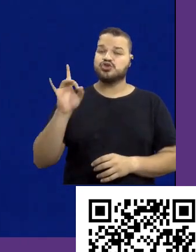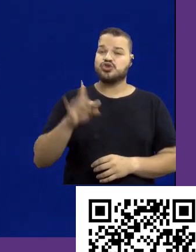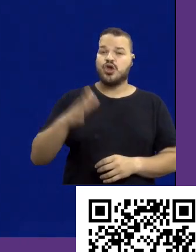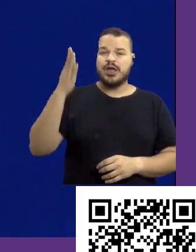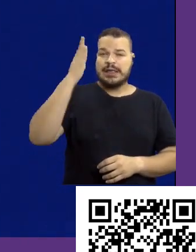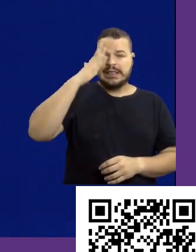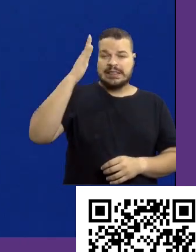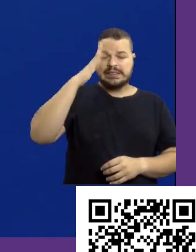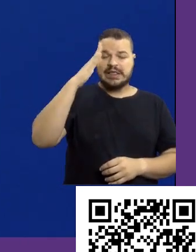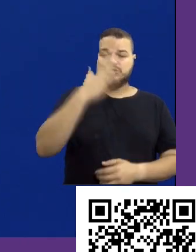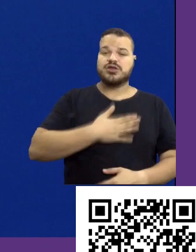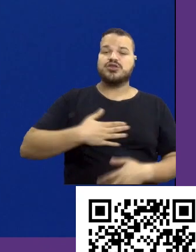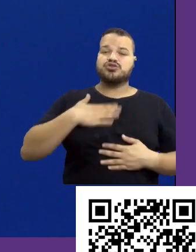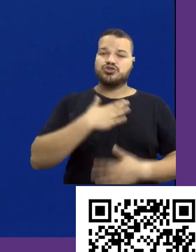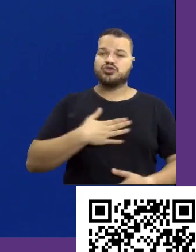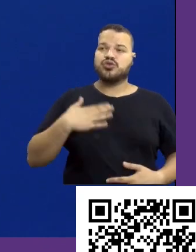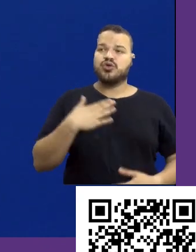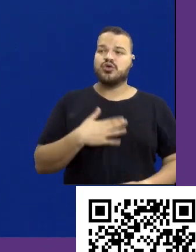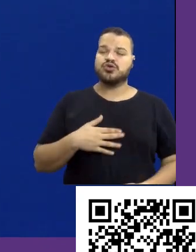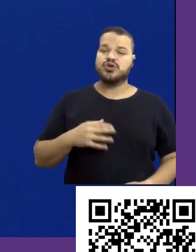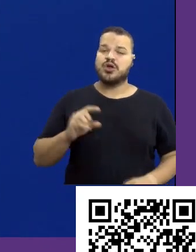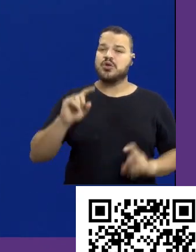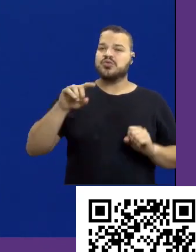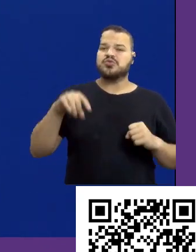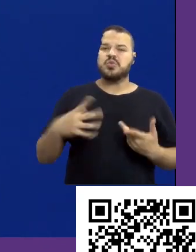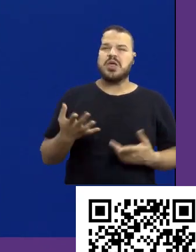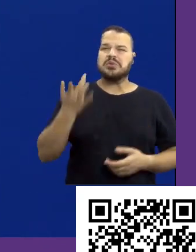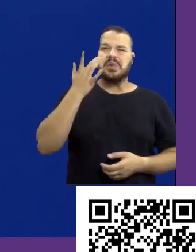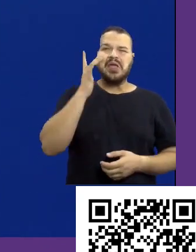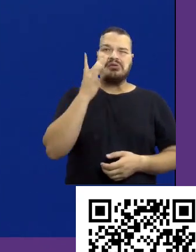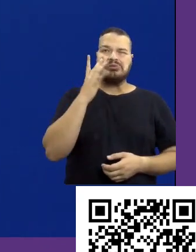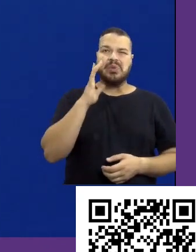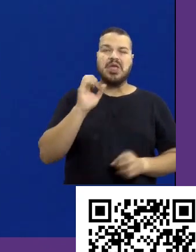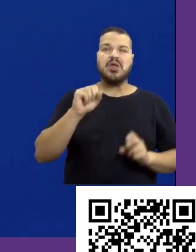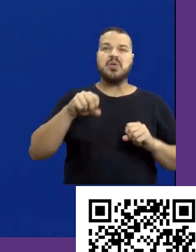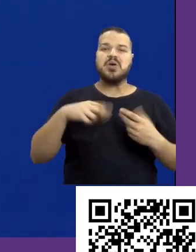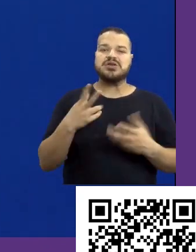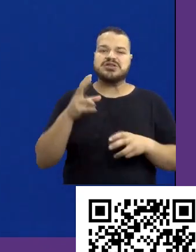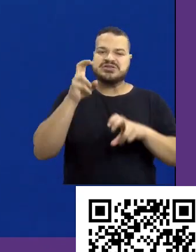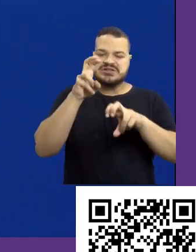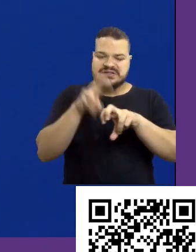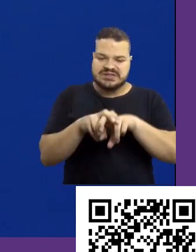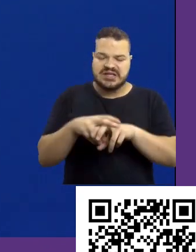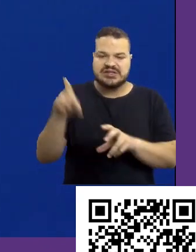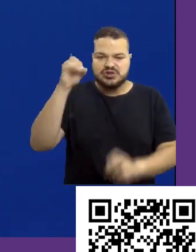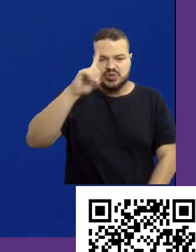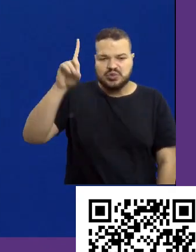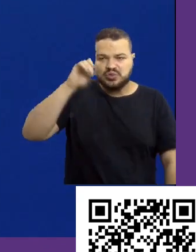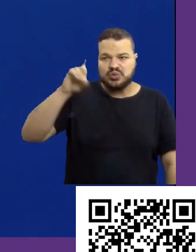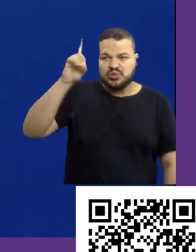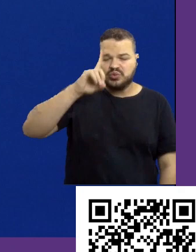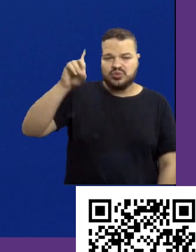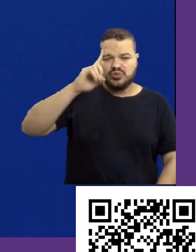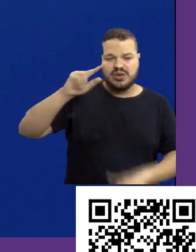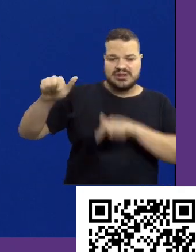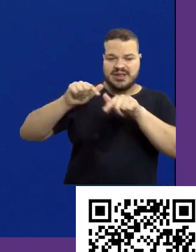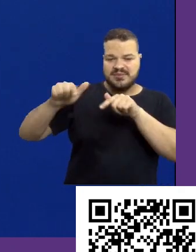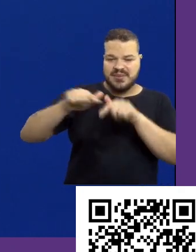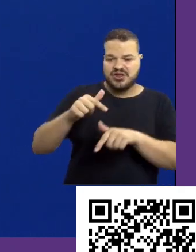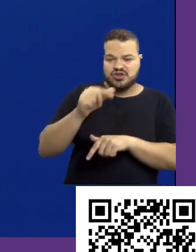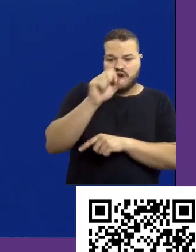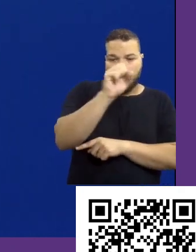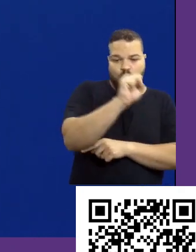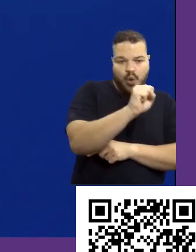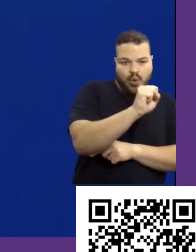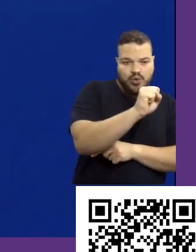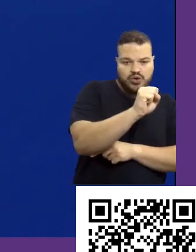fato o a gente gosta de fazer ou não. Não é no achismo. É quando a gente senta lá todos os dias e trabalha de oito da manhã às